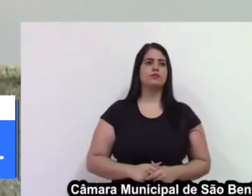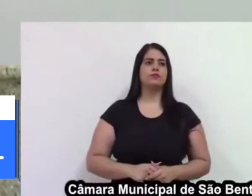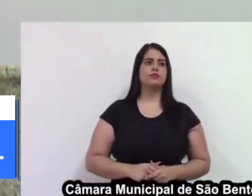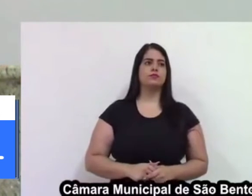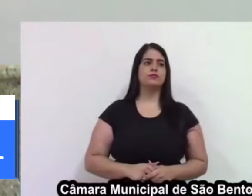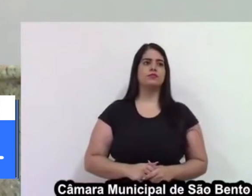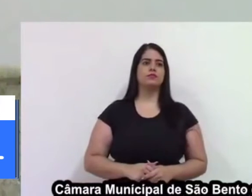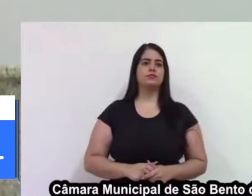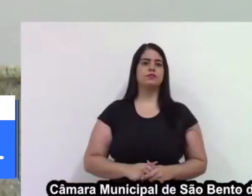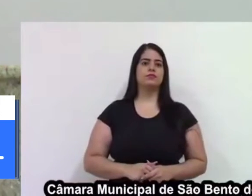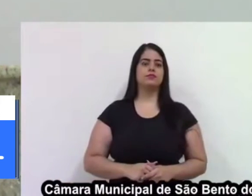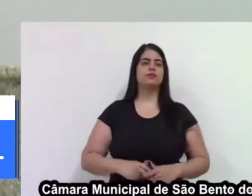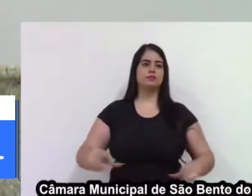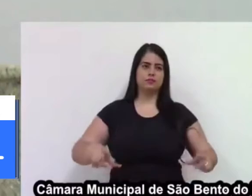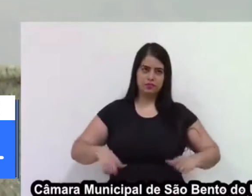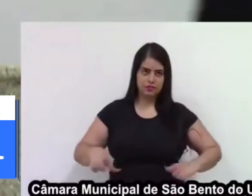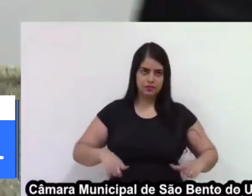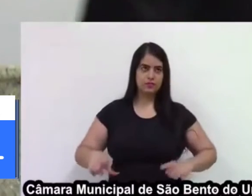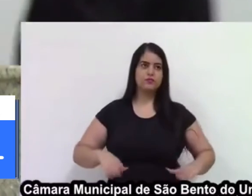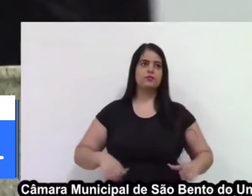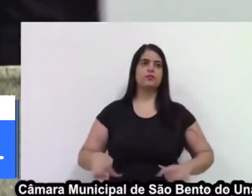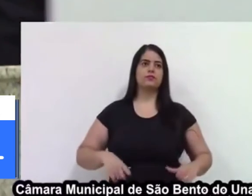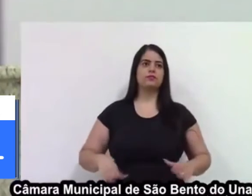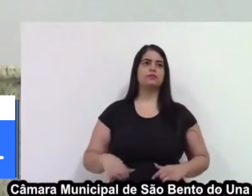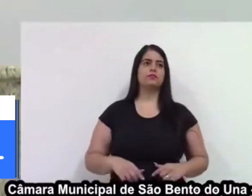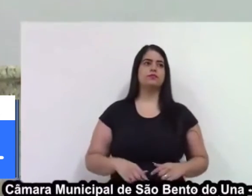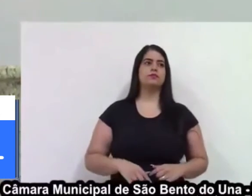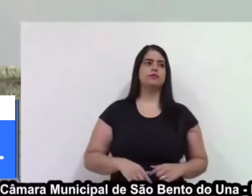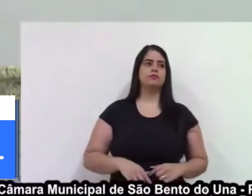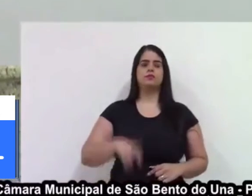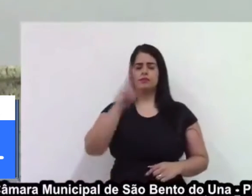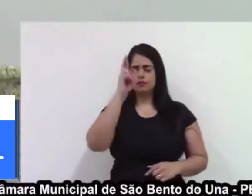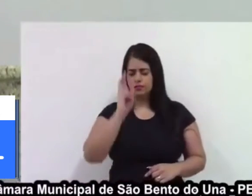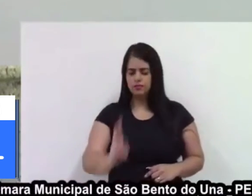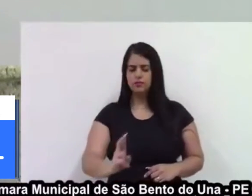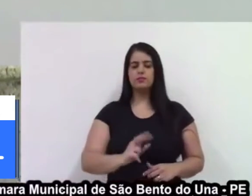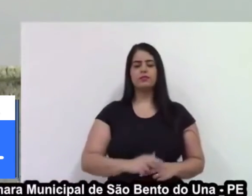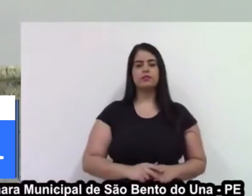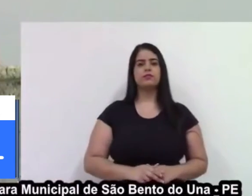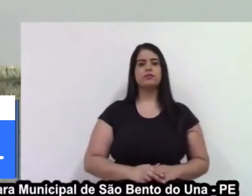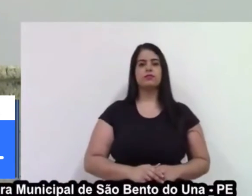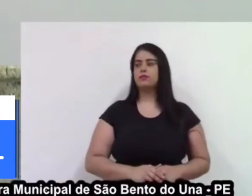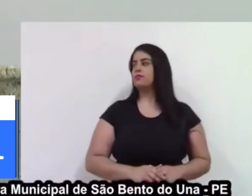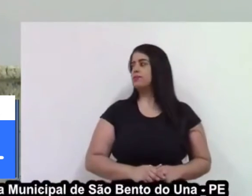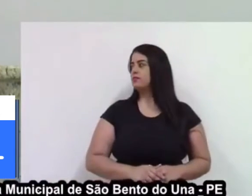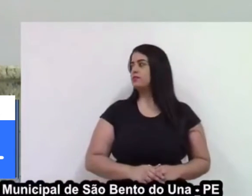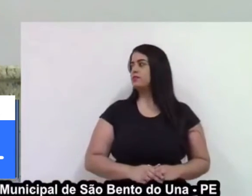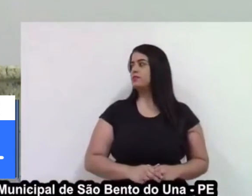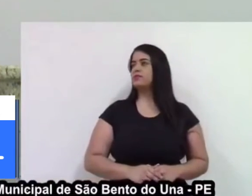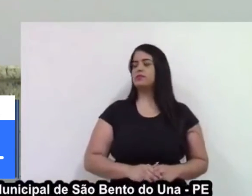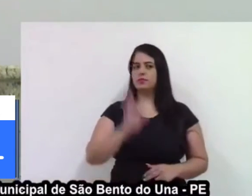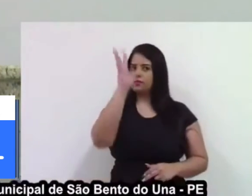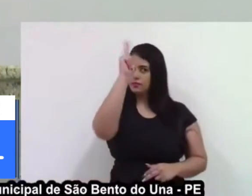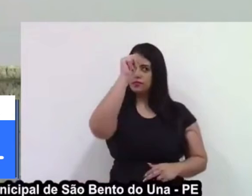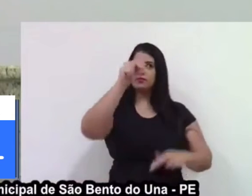pudéssemos fazer um trabalho com muita responsabilidade a cada São Bentez,